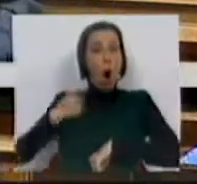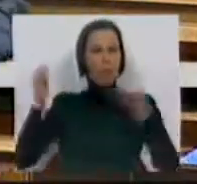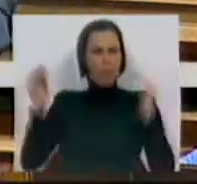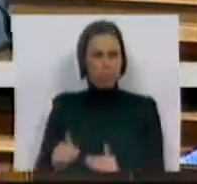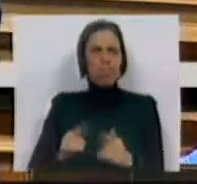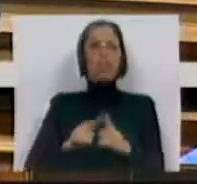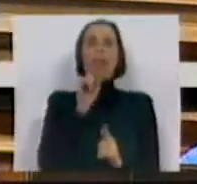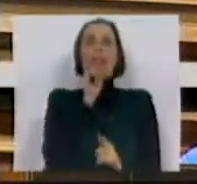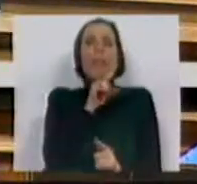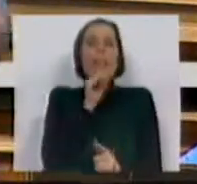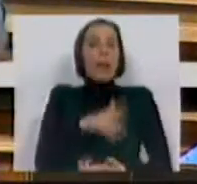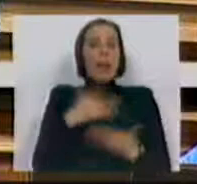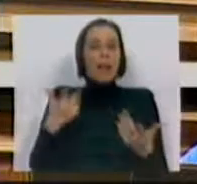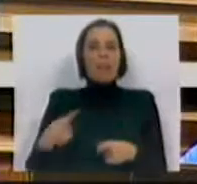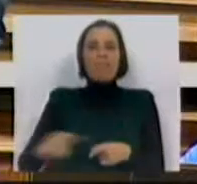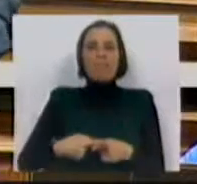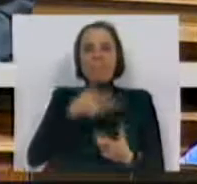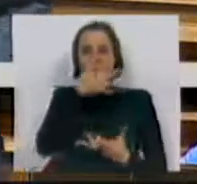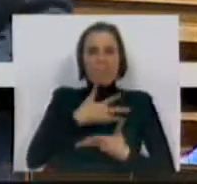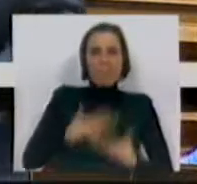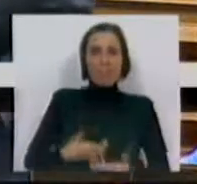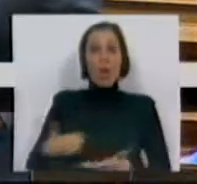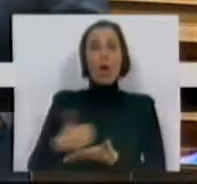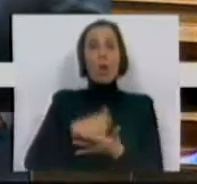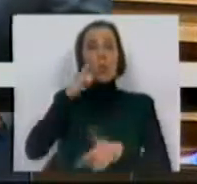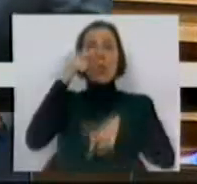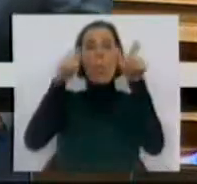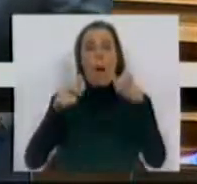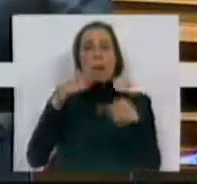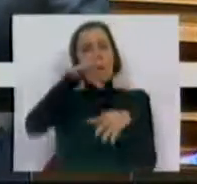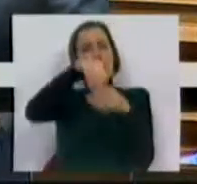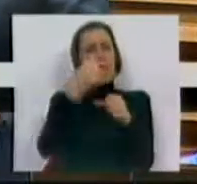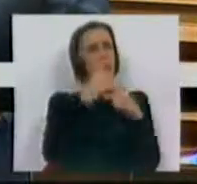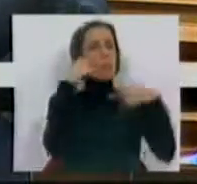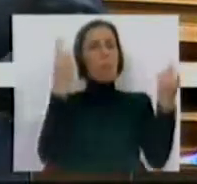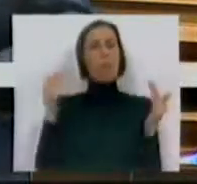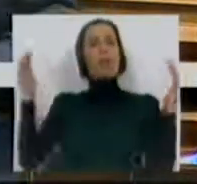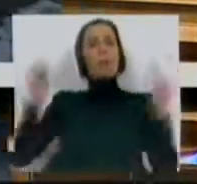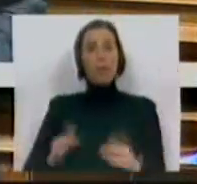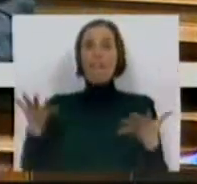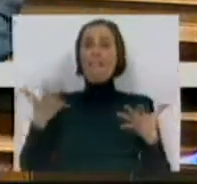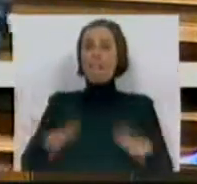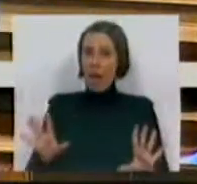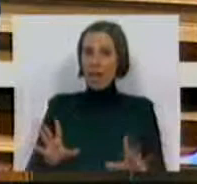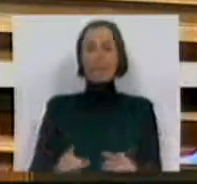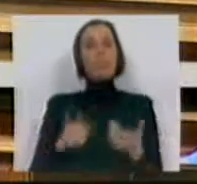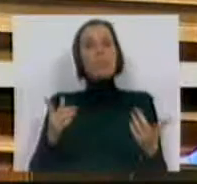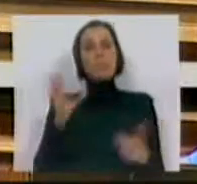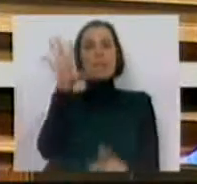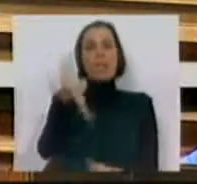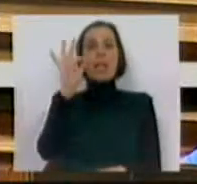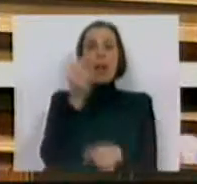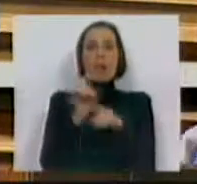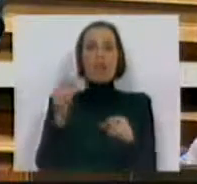que potencia sobretudo a desmotivação dos recursos humanos da administração pública, reduz-lhes as férias e elege